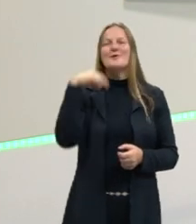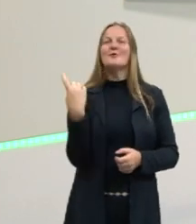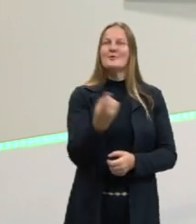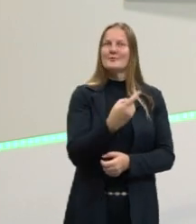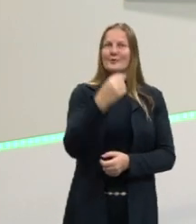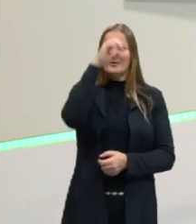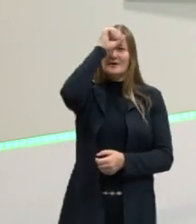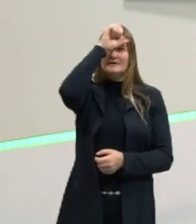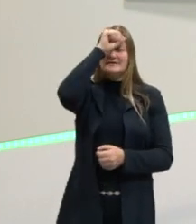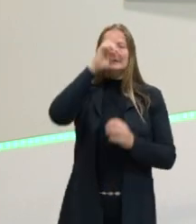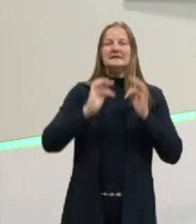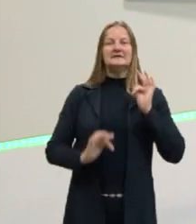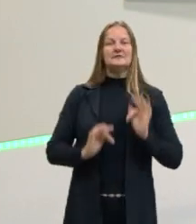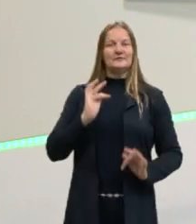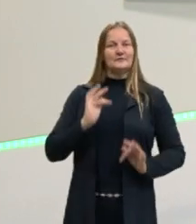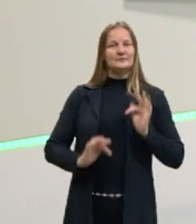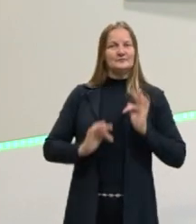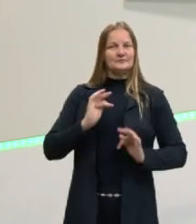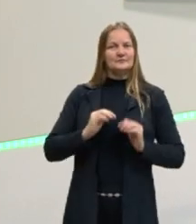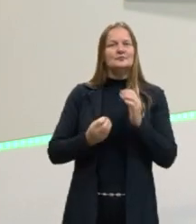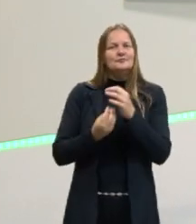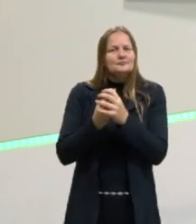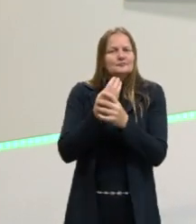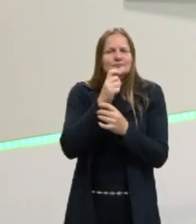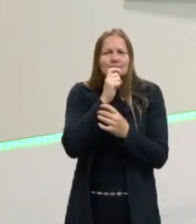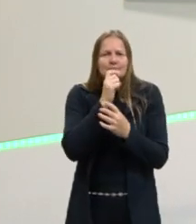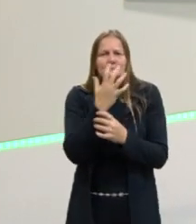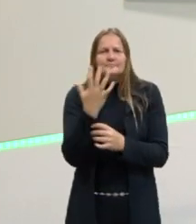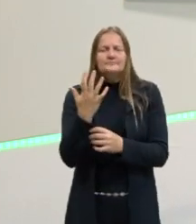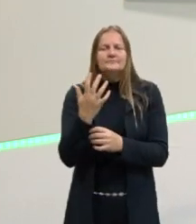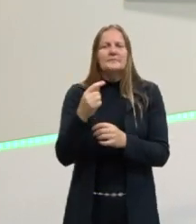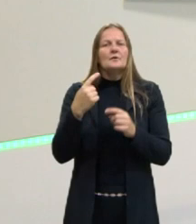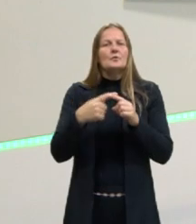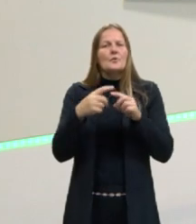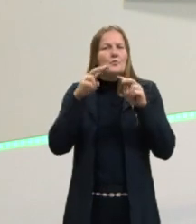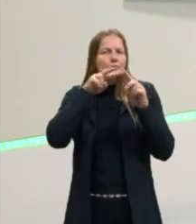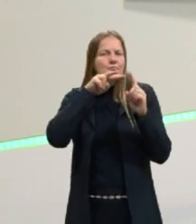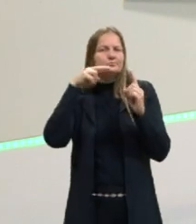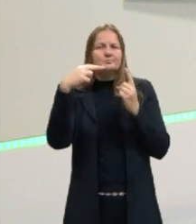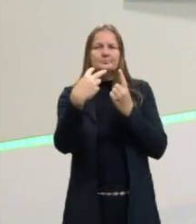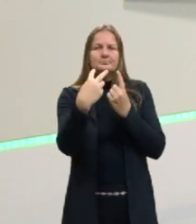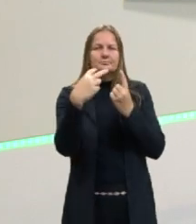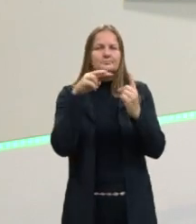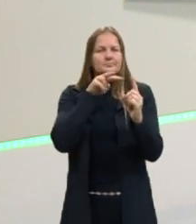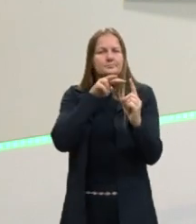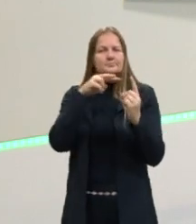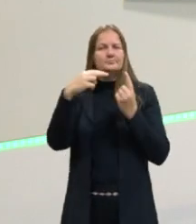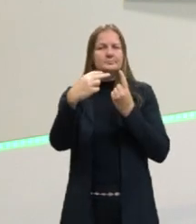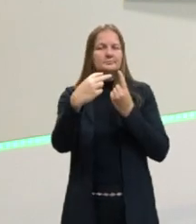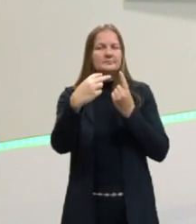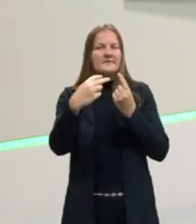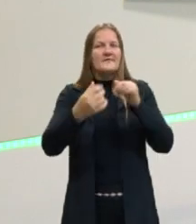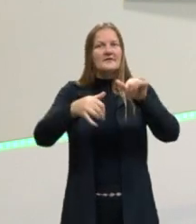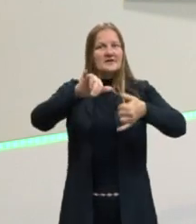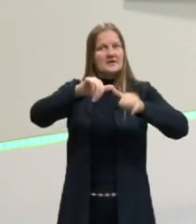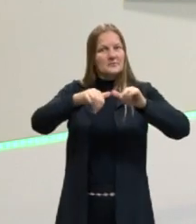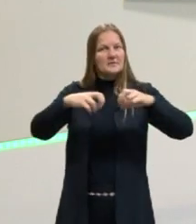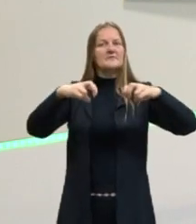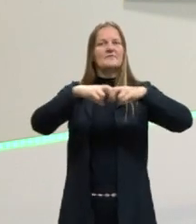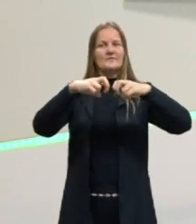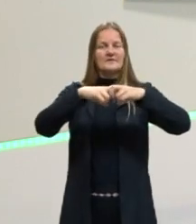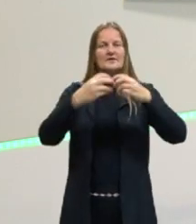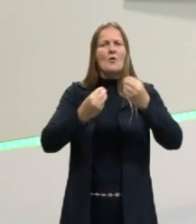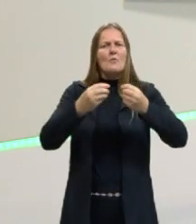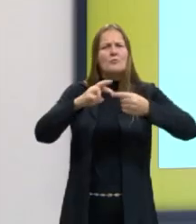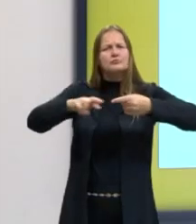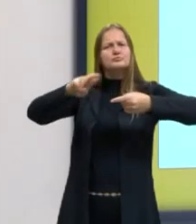fisiologia vegetal através do ponto de vista químico e físico, né? Como ocorrem, então, as reações